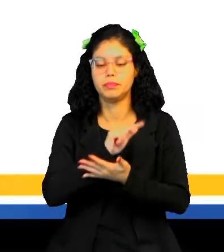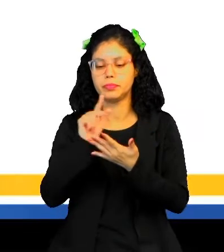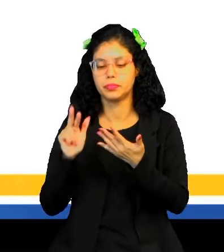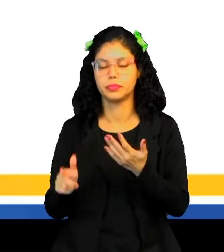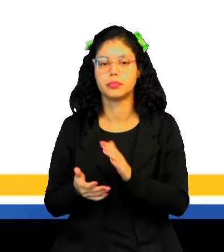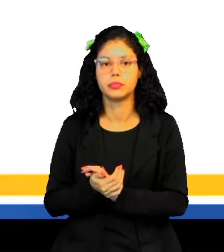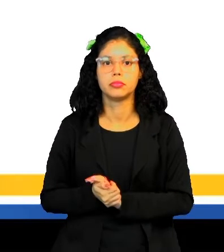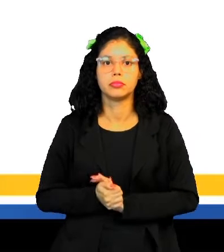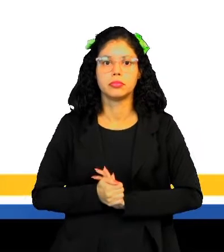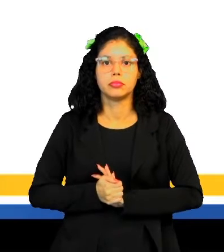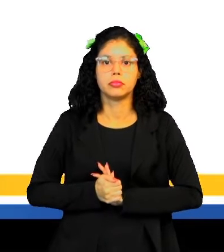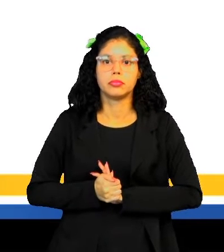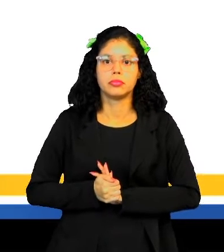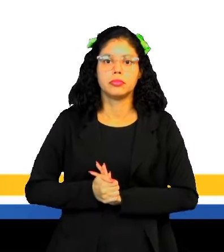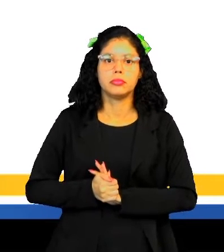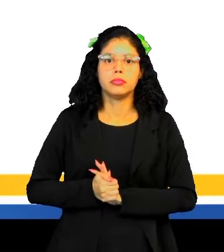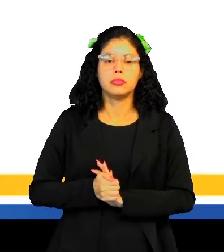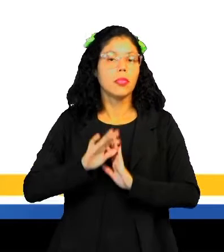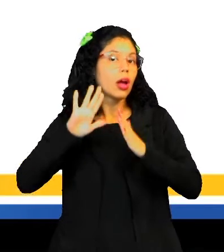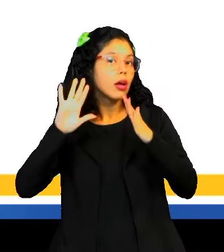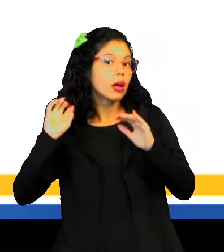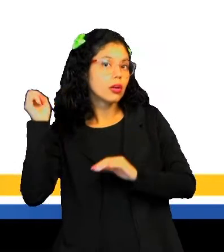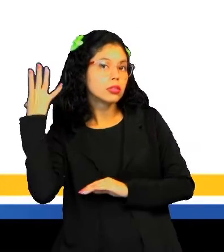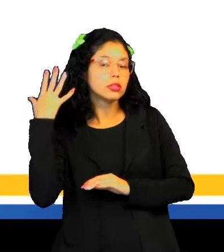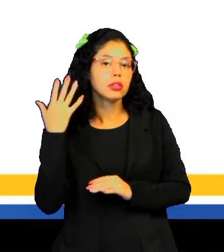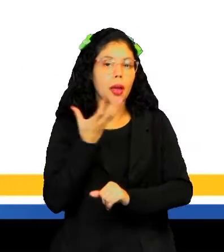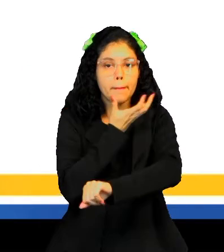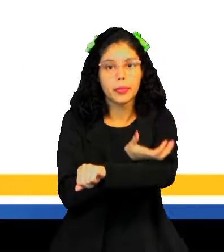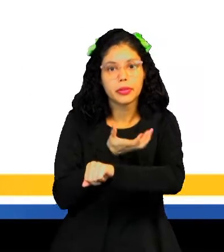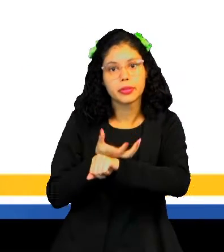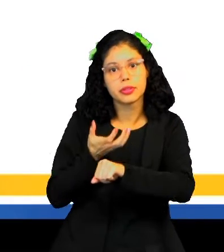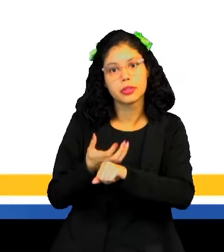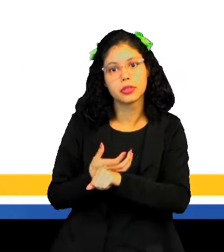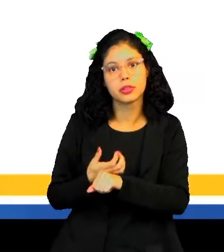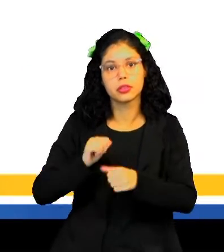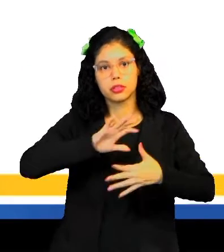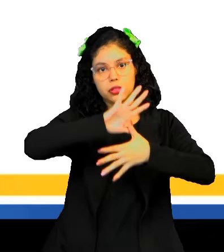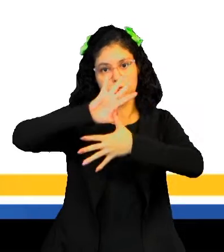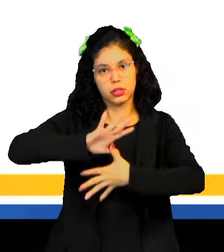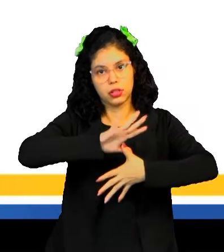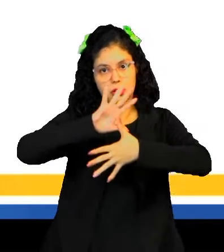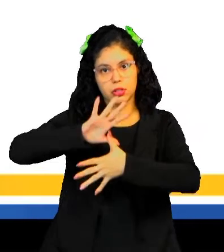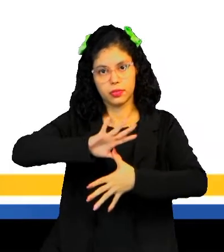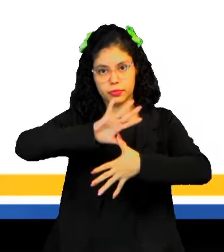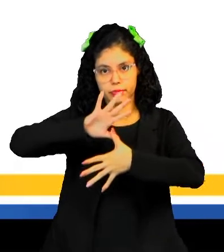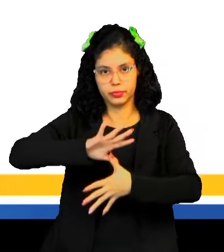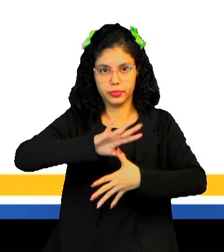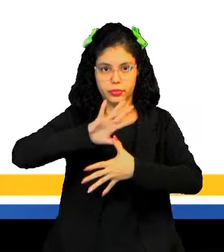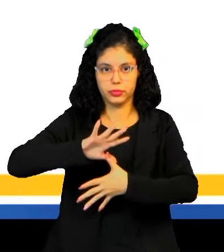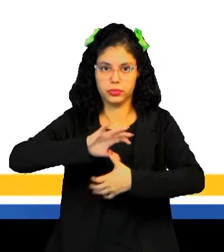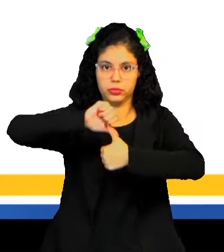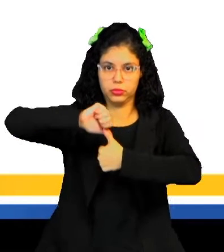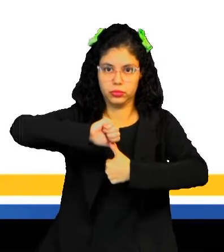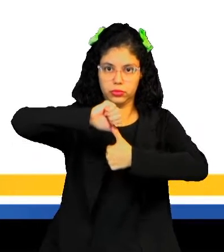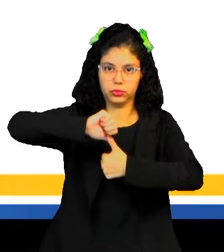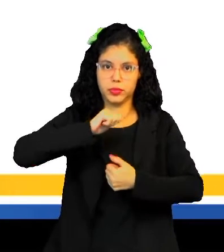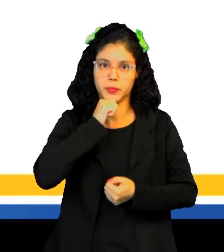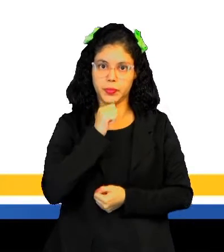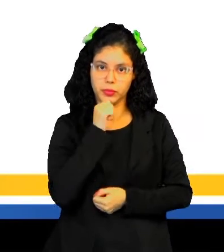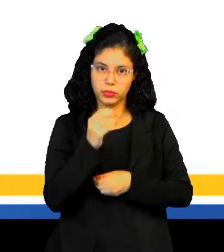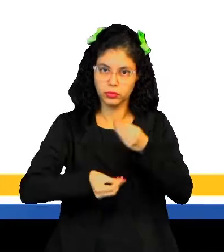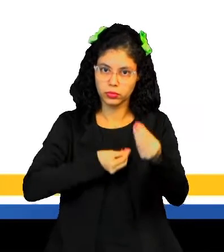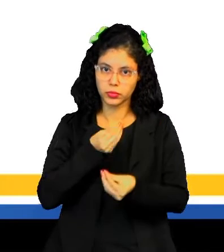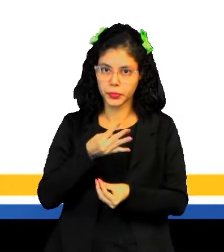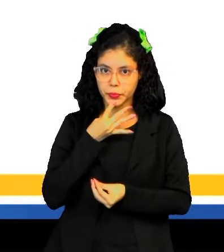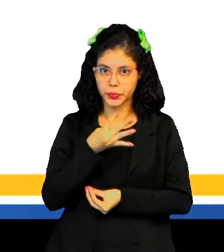período de tempo. Então, né? Os holandeses foram plantar a cana-de-açúcar na América Central, né? Ali na área insular, né? Ilhas